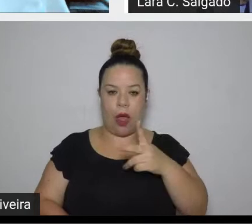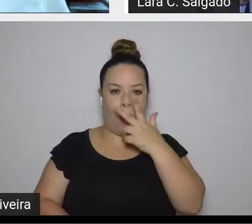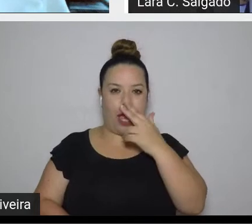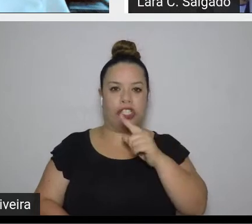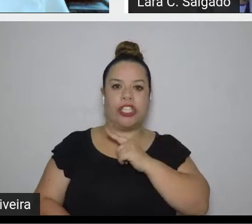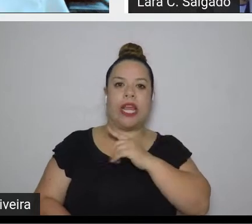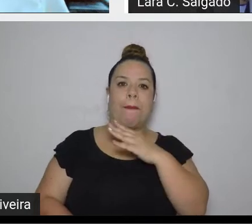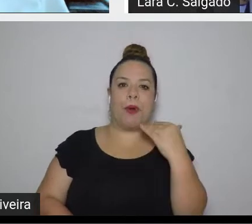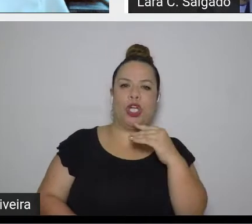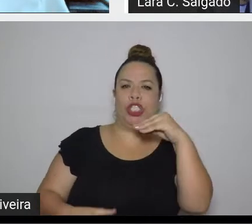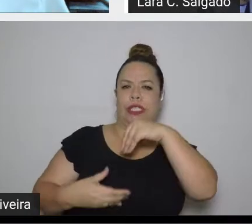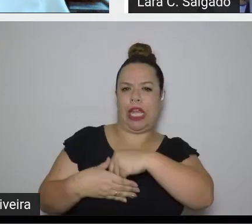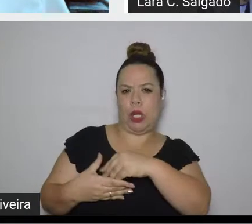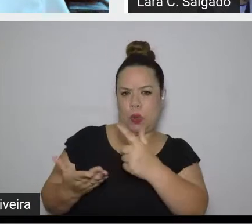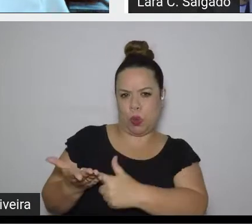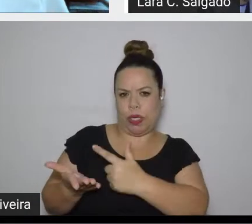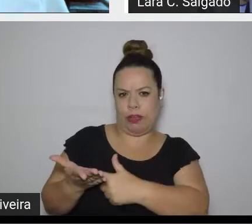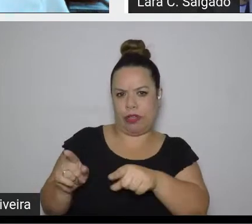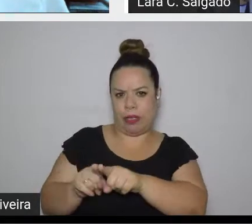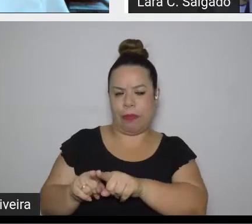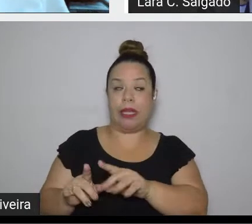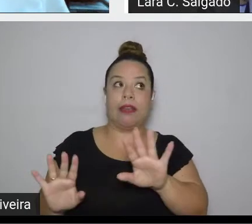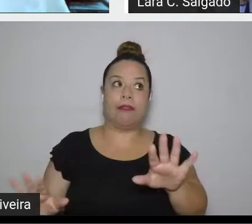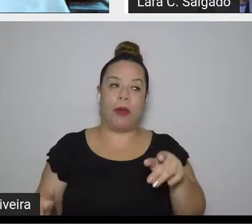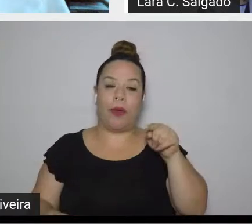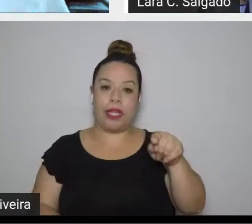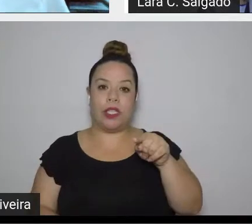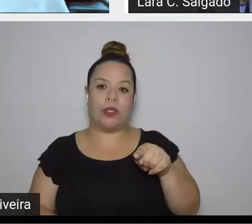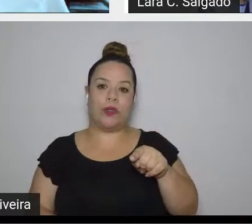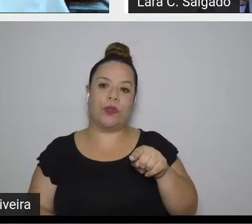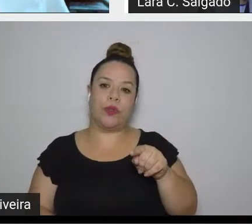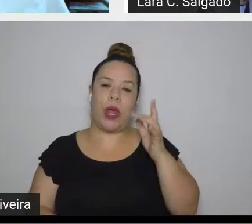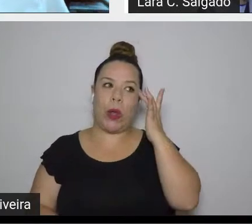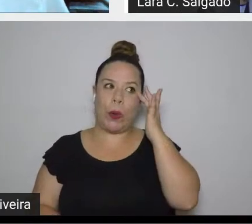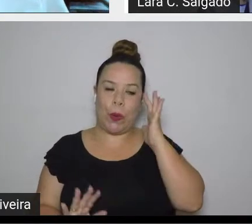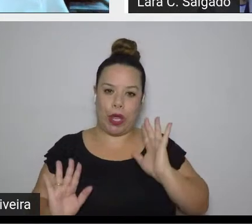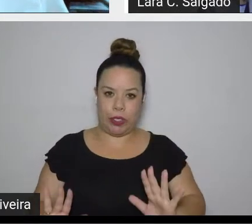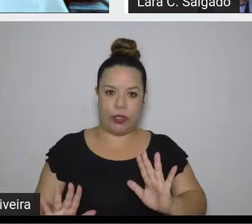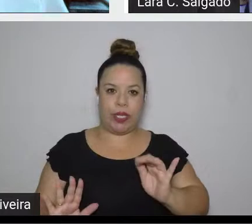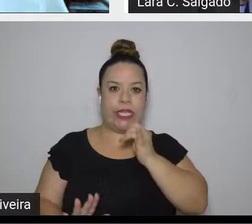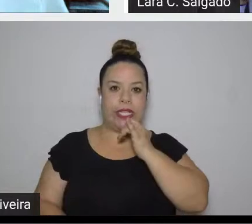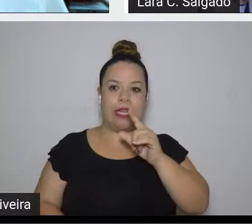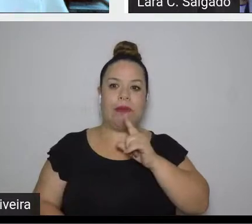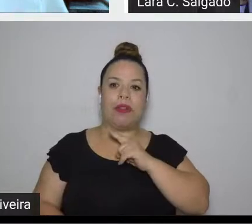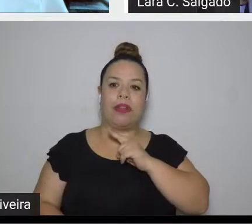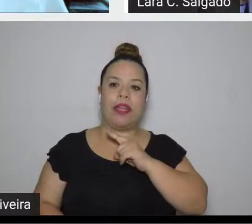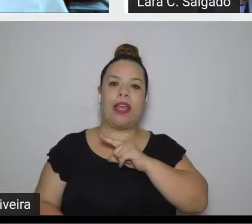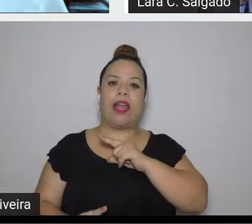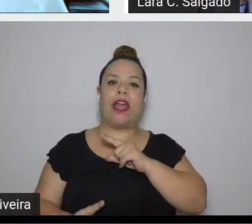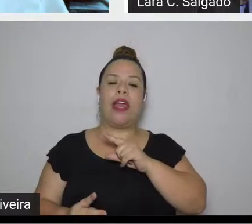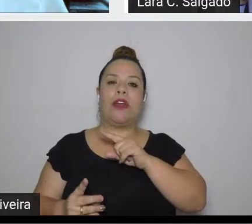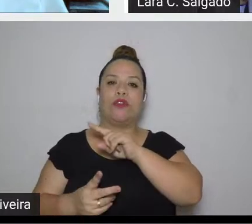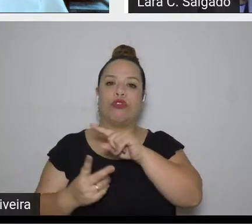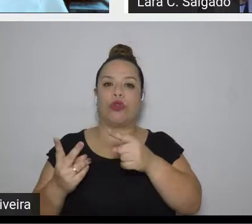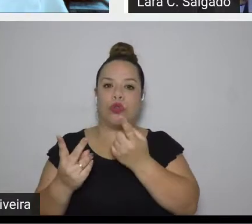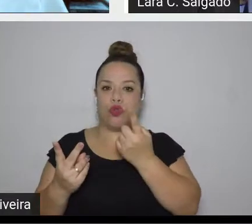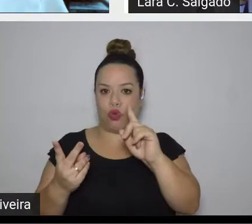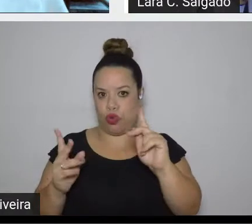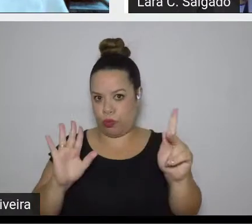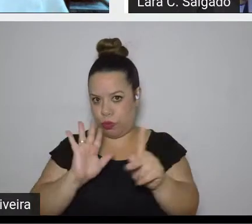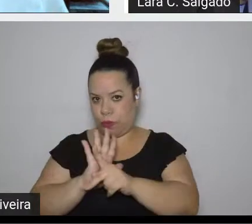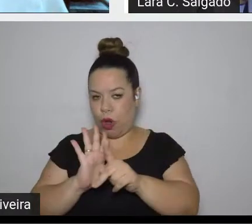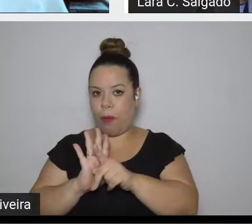É, aí eu não acho, são os dois últimos romances publicados por Saramago,